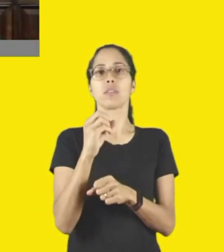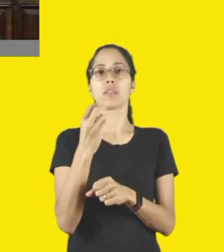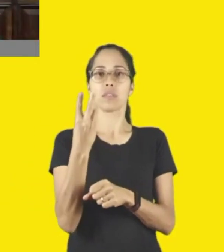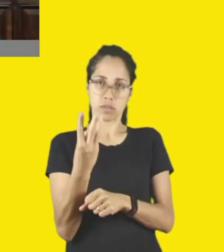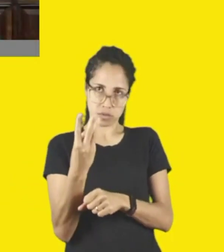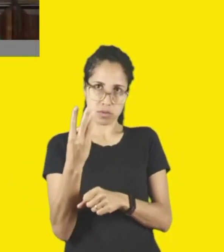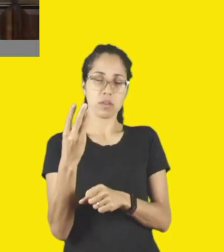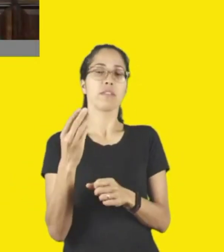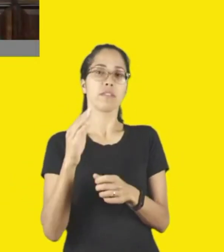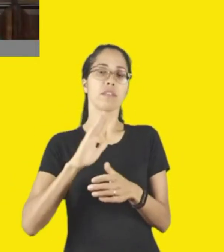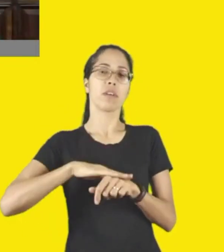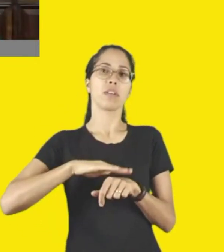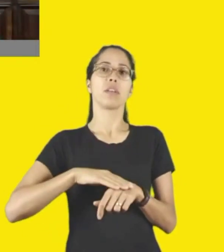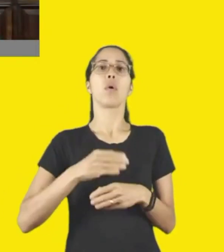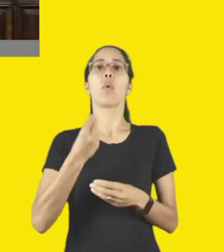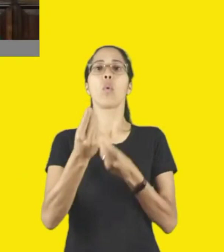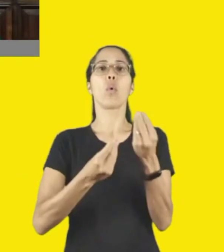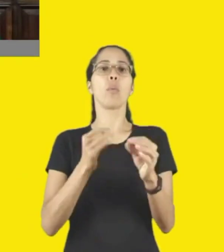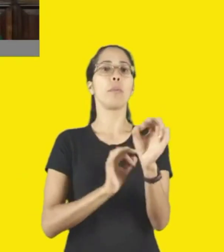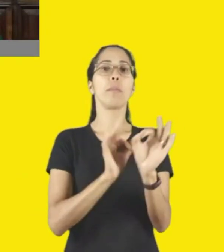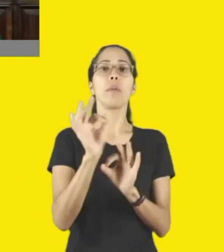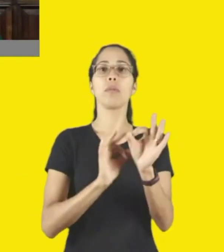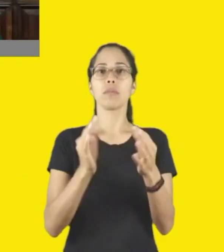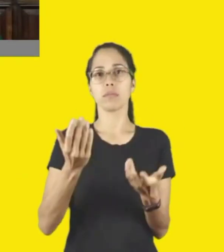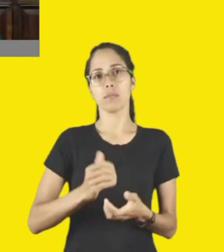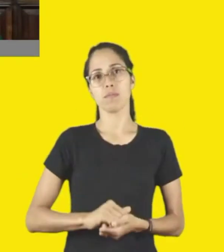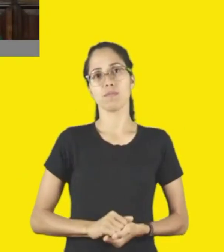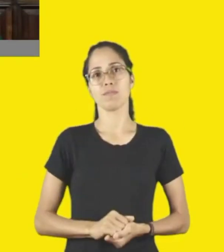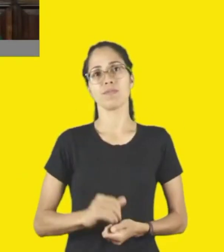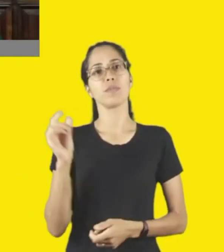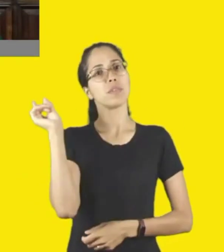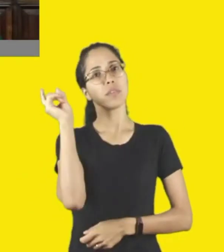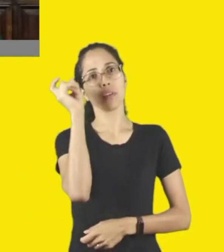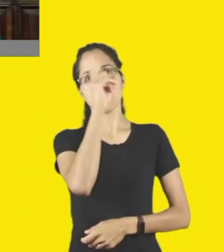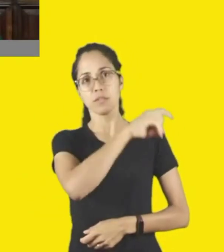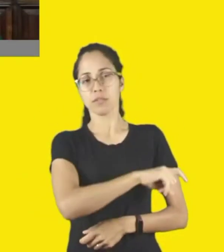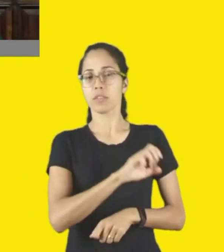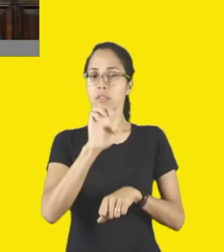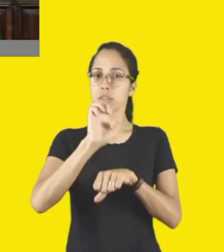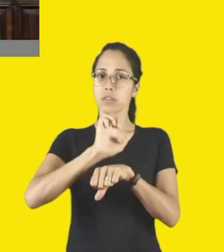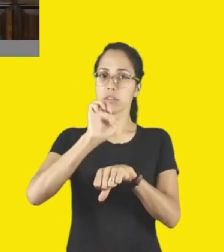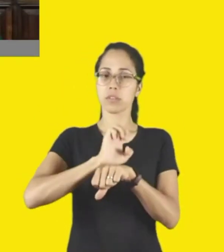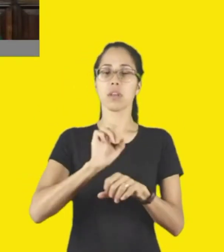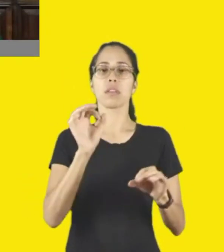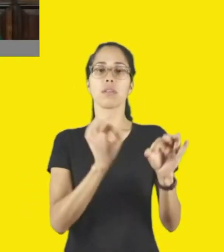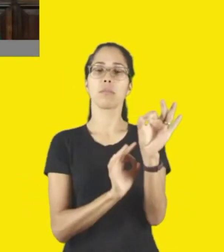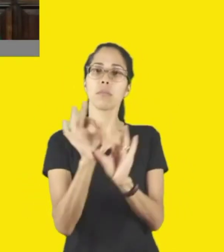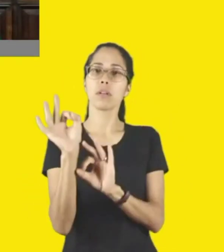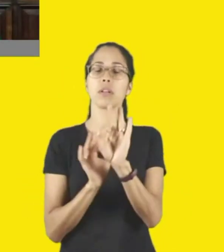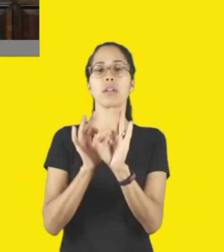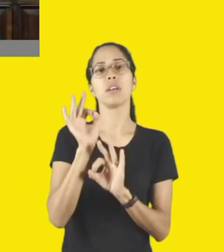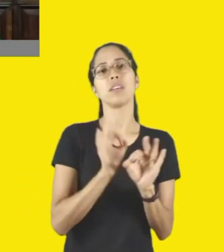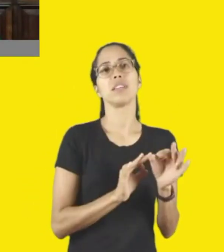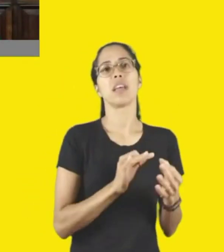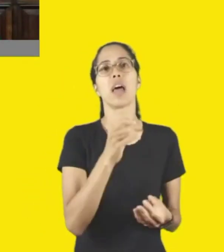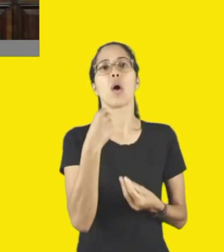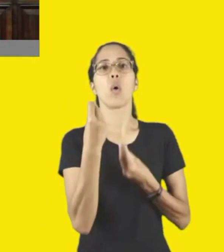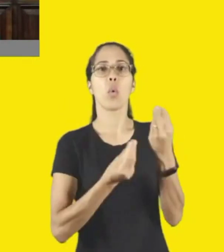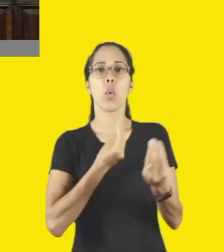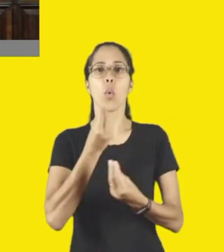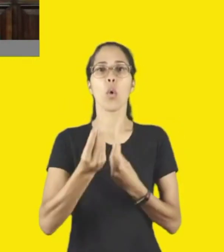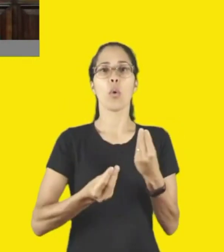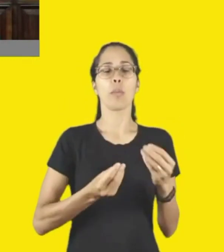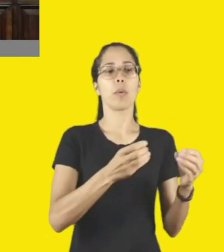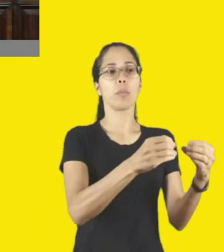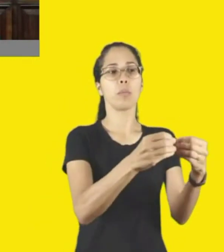Aí, Alex, você pergunta como que a gente planeja isso? É muito difícil para o ficar dizendo para os municípios o que